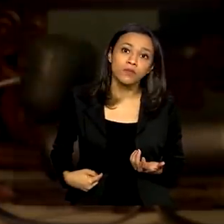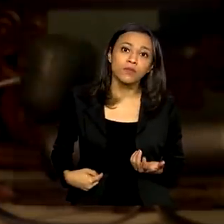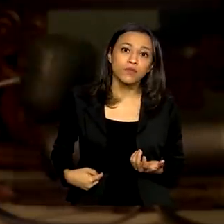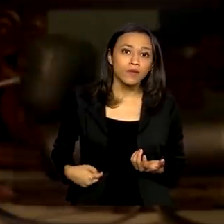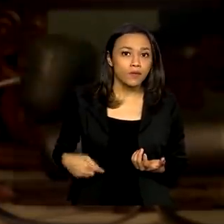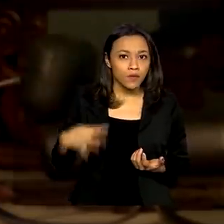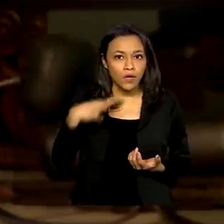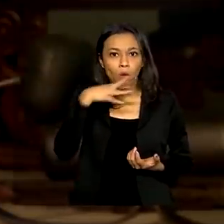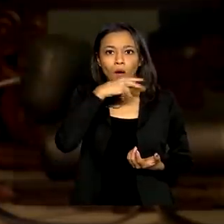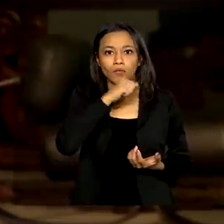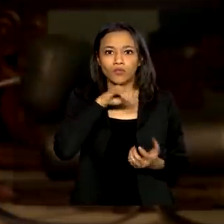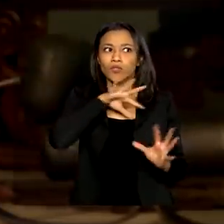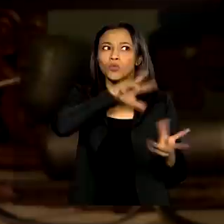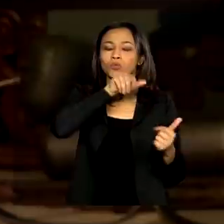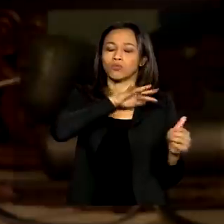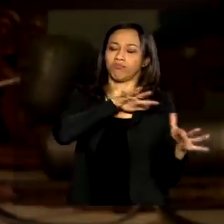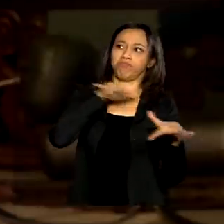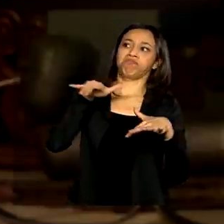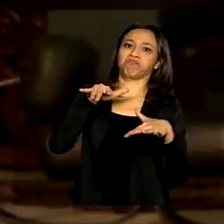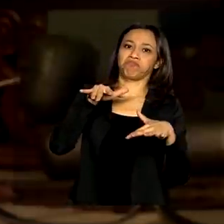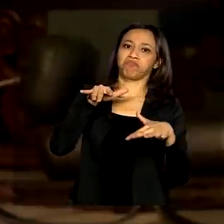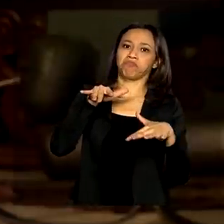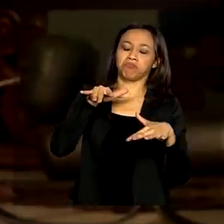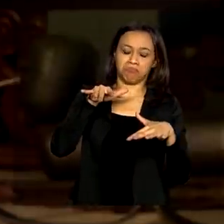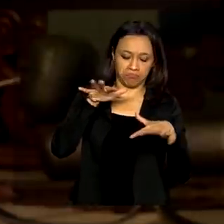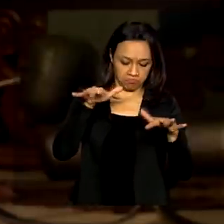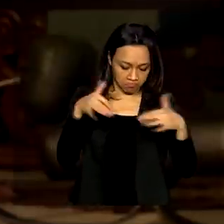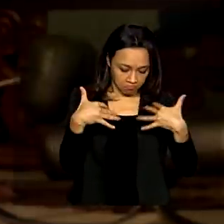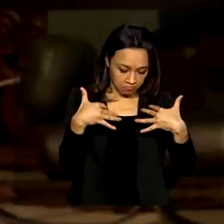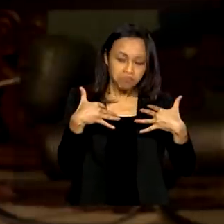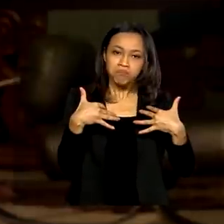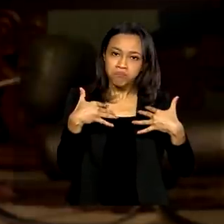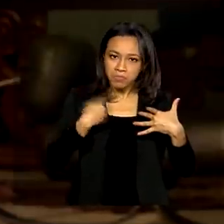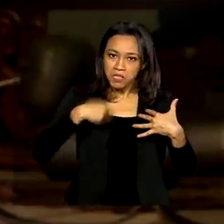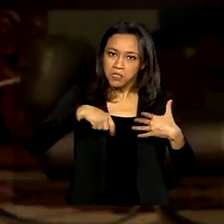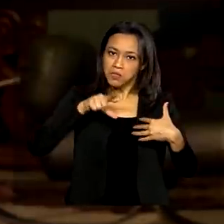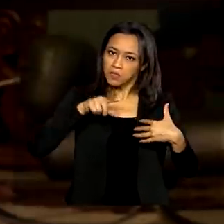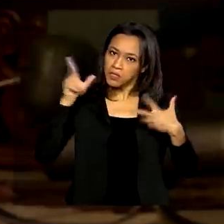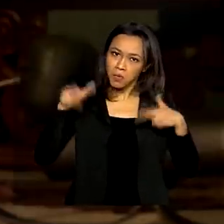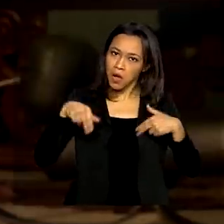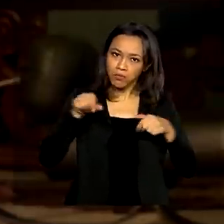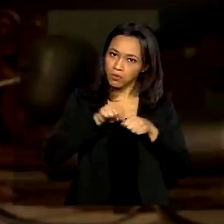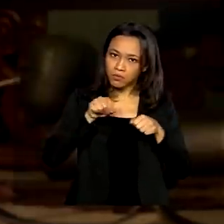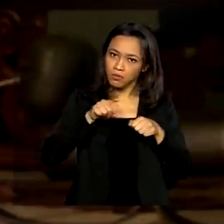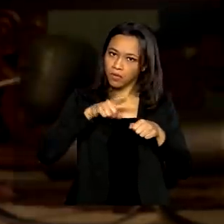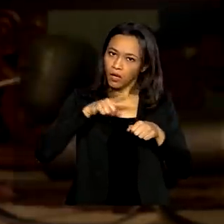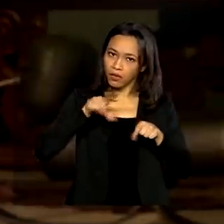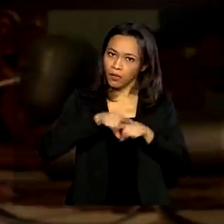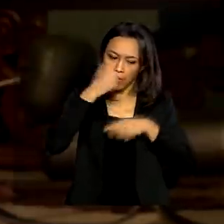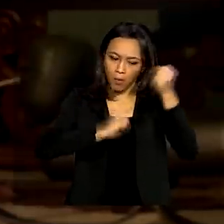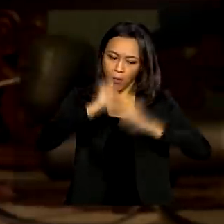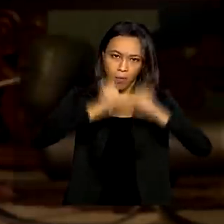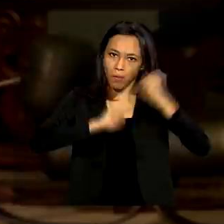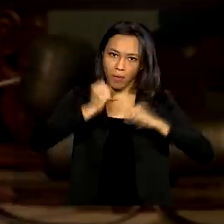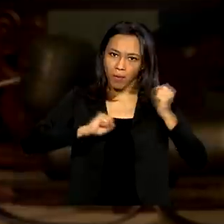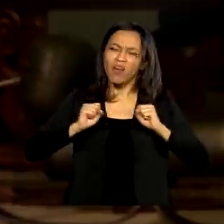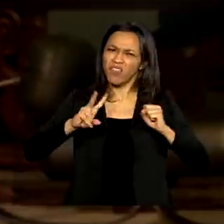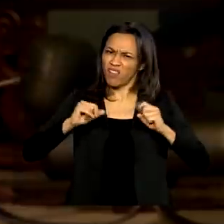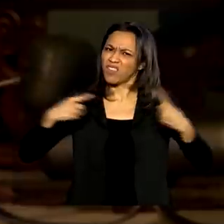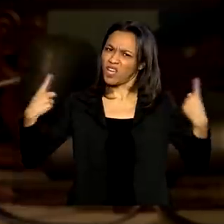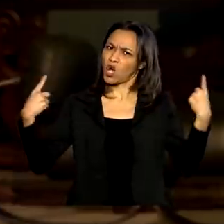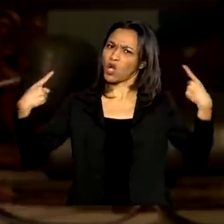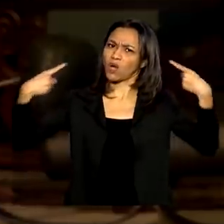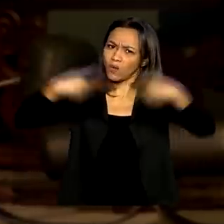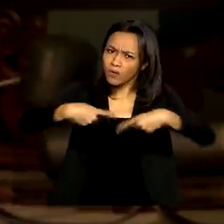acho que o planeta percebeu que precisa também ter as suas produções, então, de certa forma, vai haver mais concorrência com a China e é